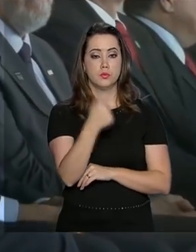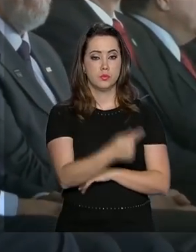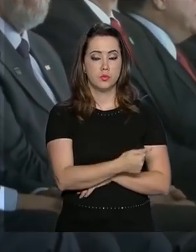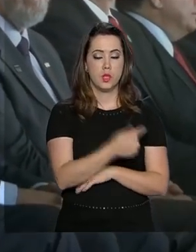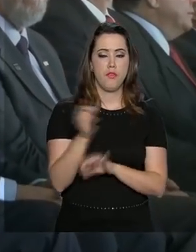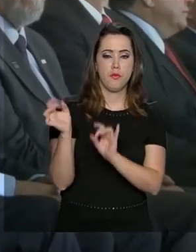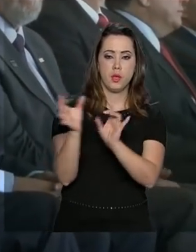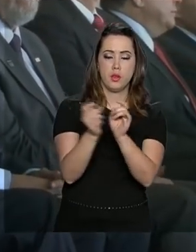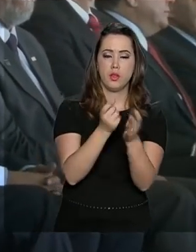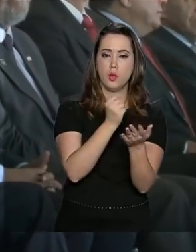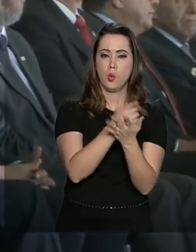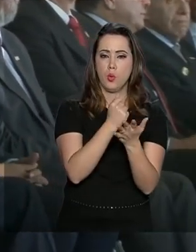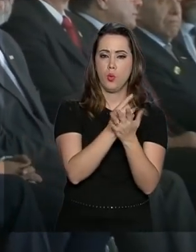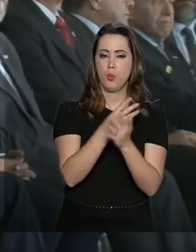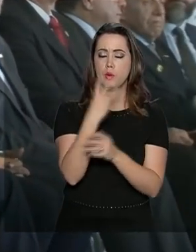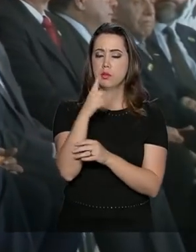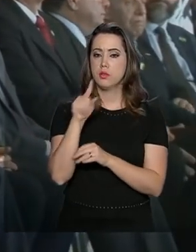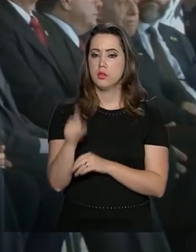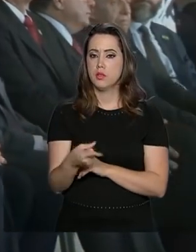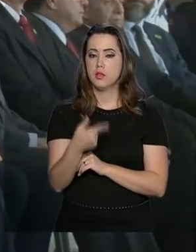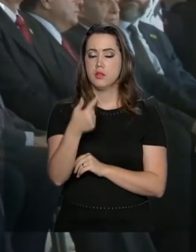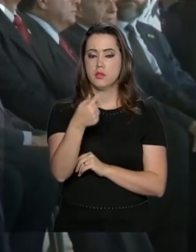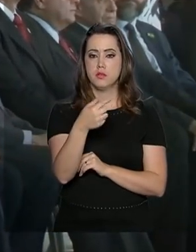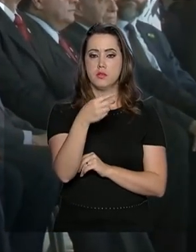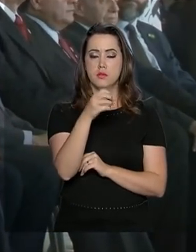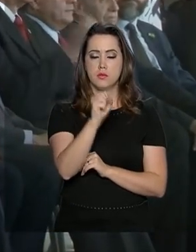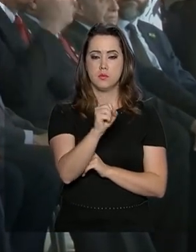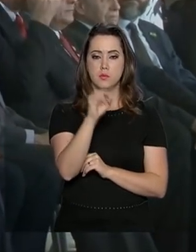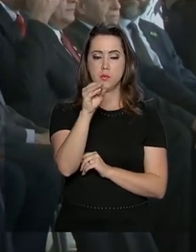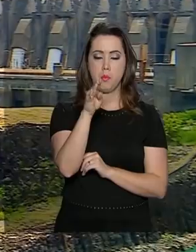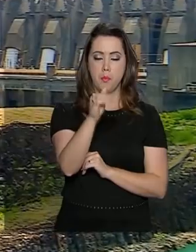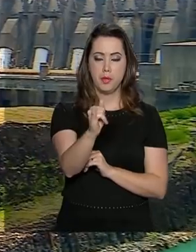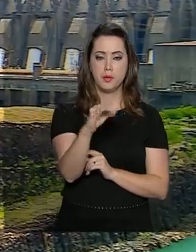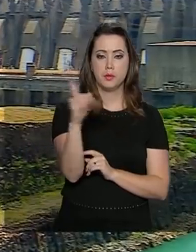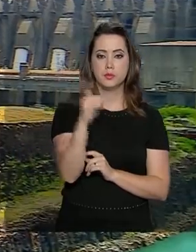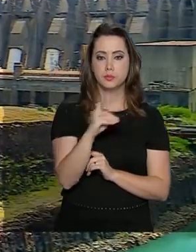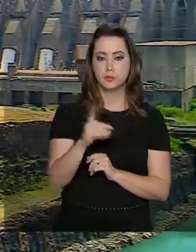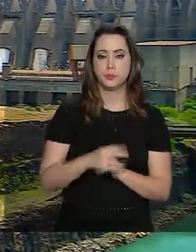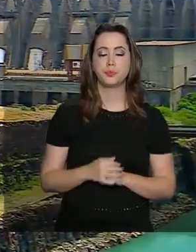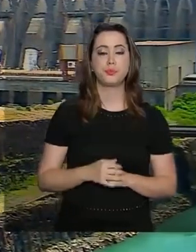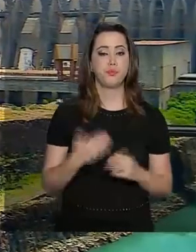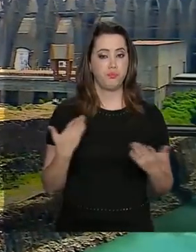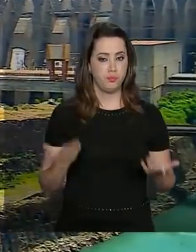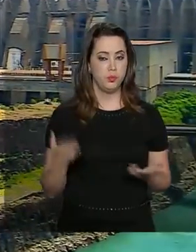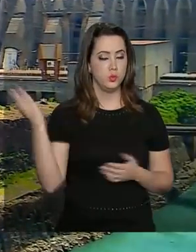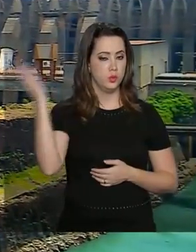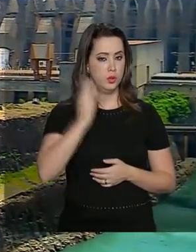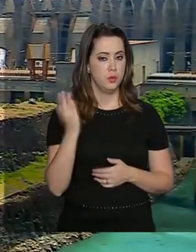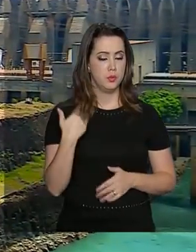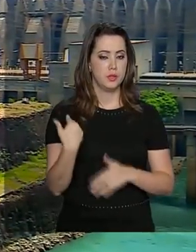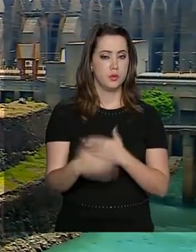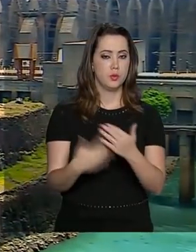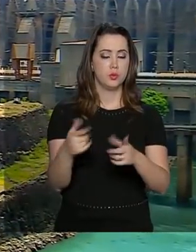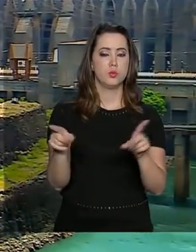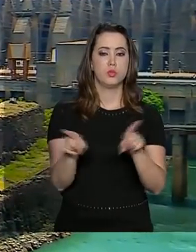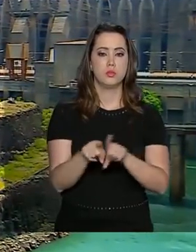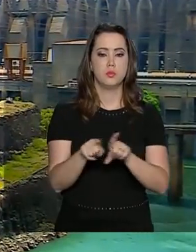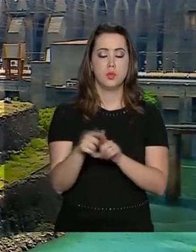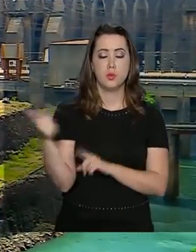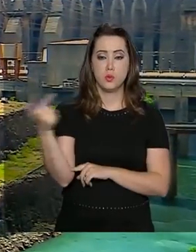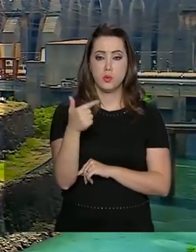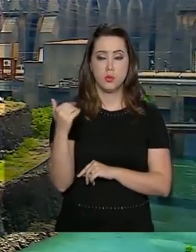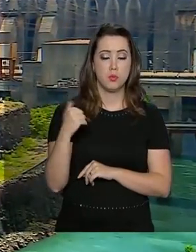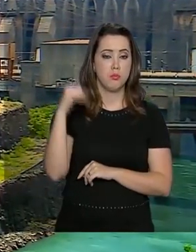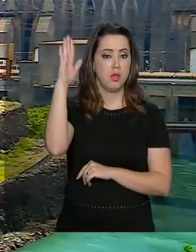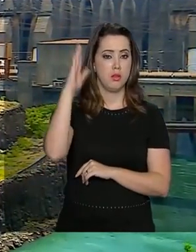comercial foi de 3,78 bilhões de dólares. E o Brasil mantém ainda o segundo